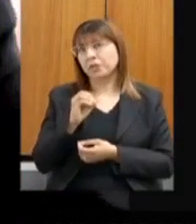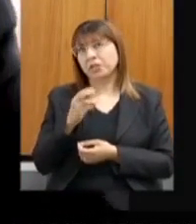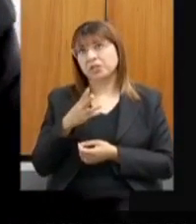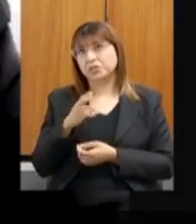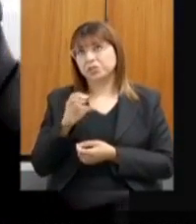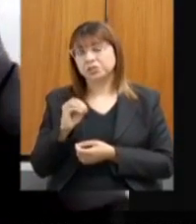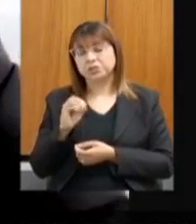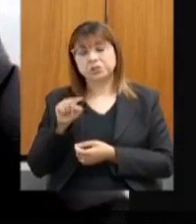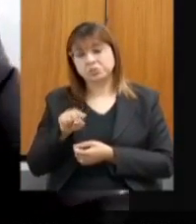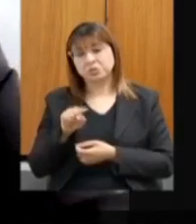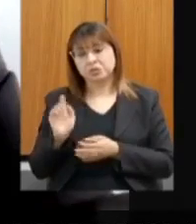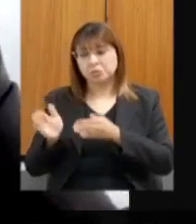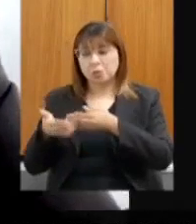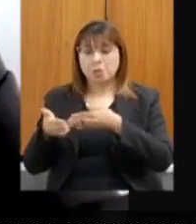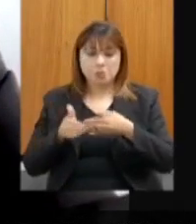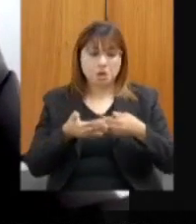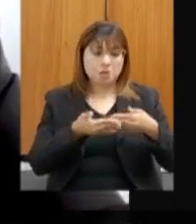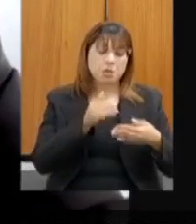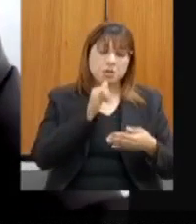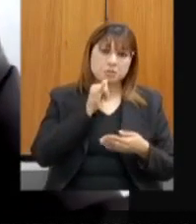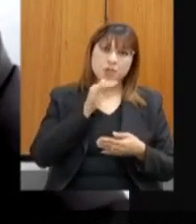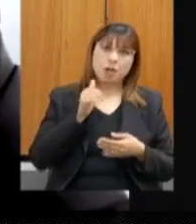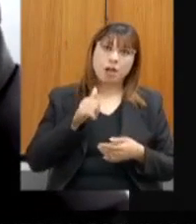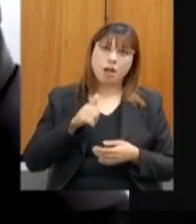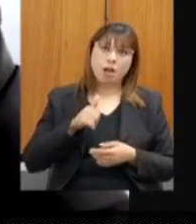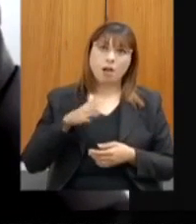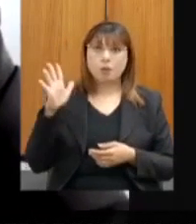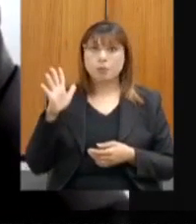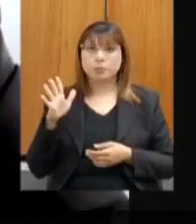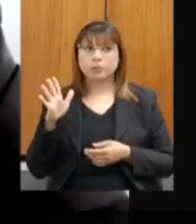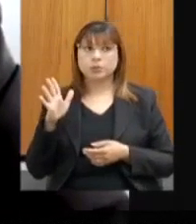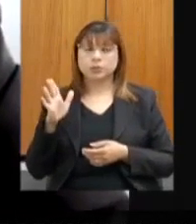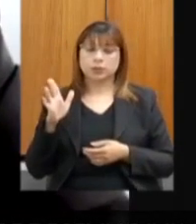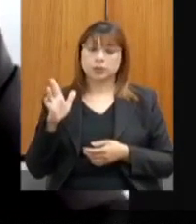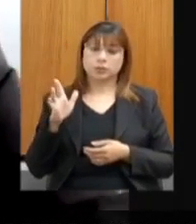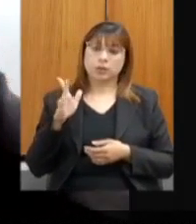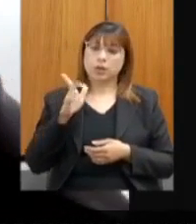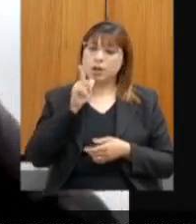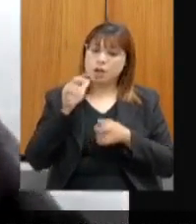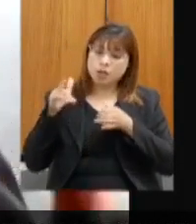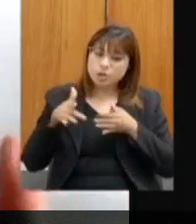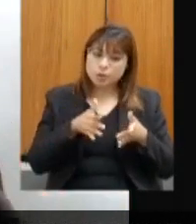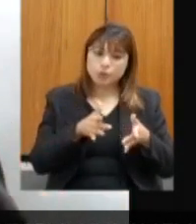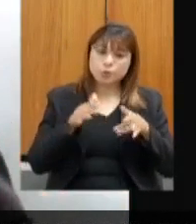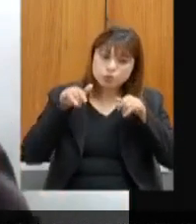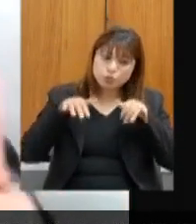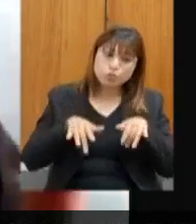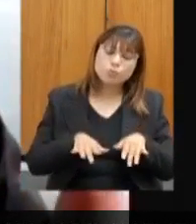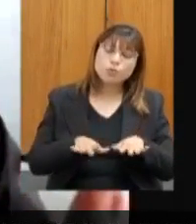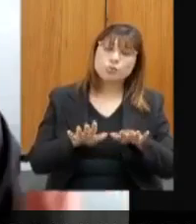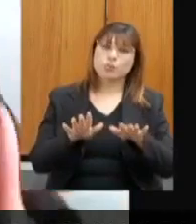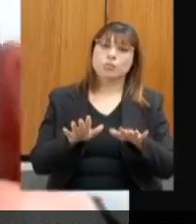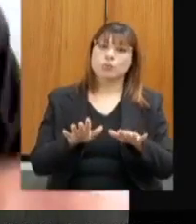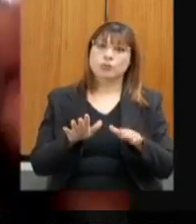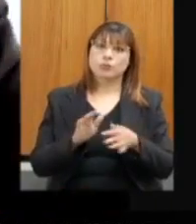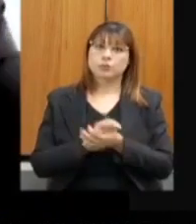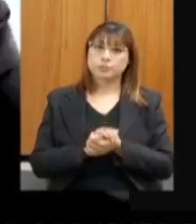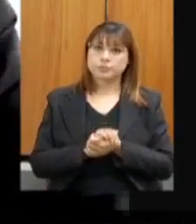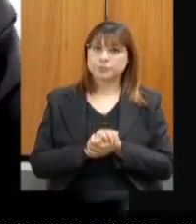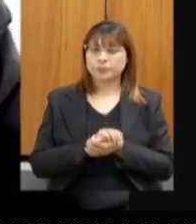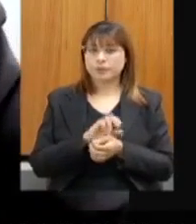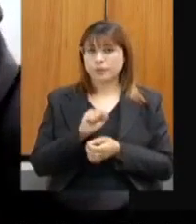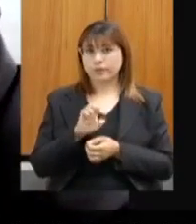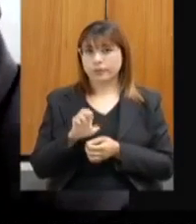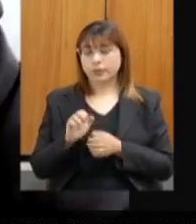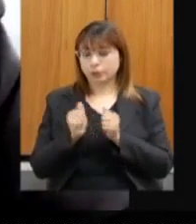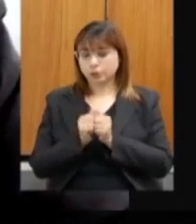barraginhas, nós vamos aumentar a evasão dos rios, não diminuir. Se o investimento externo vier junto com esse tipo de